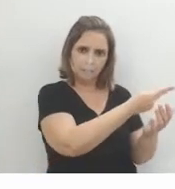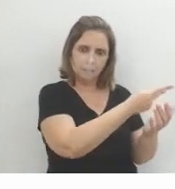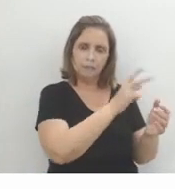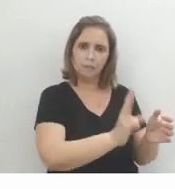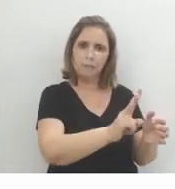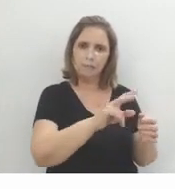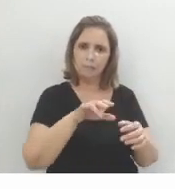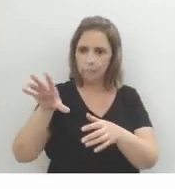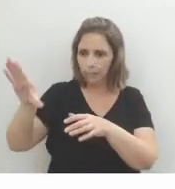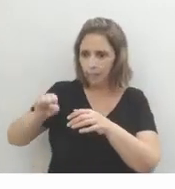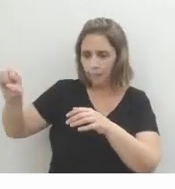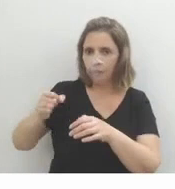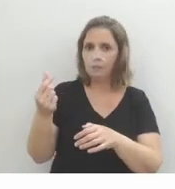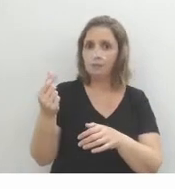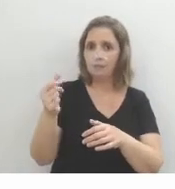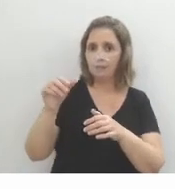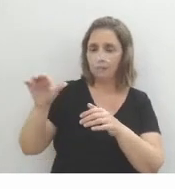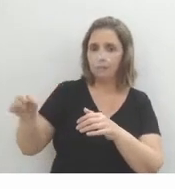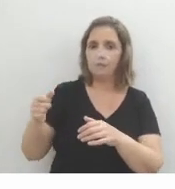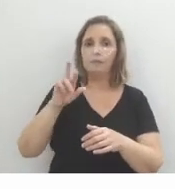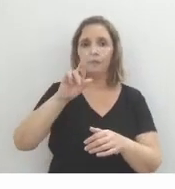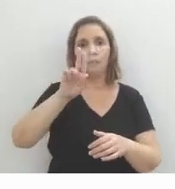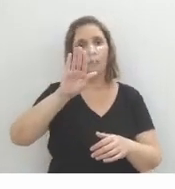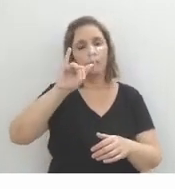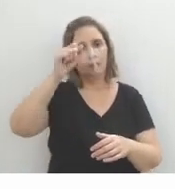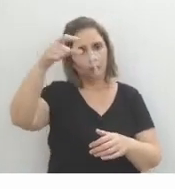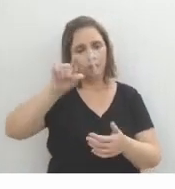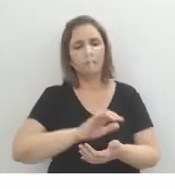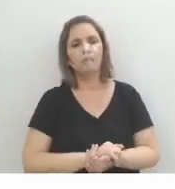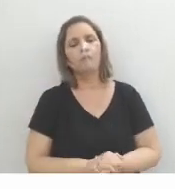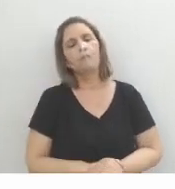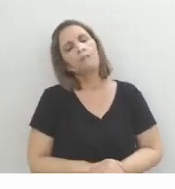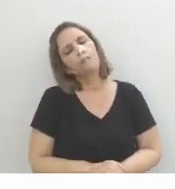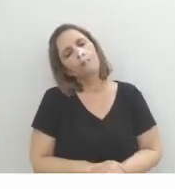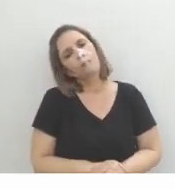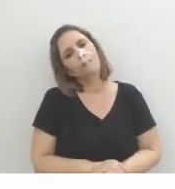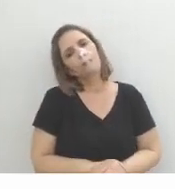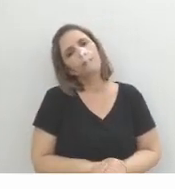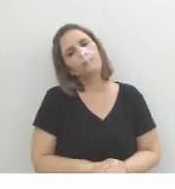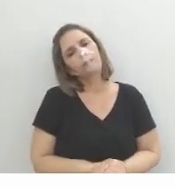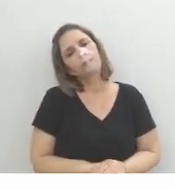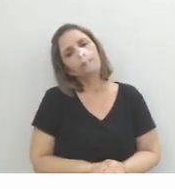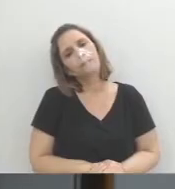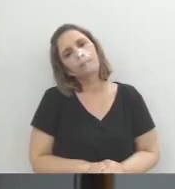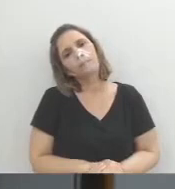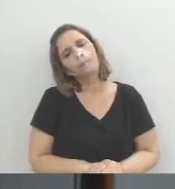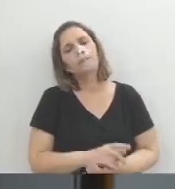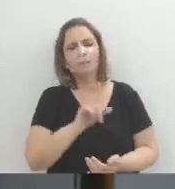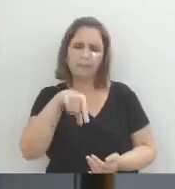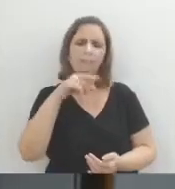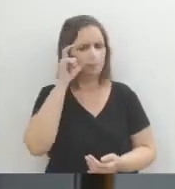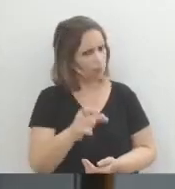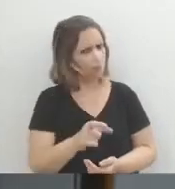explorando, tirando dinheiro do... do... do... do... Rubião. Não é isso? Então é